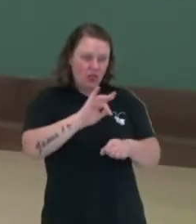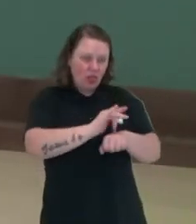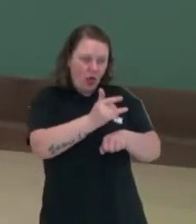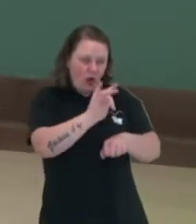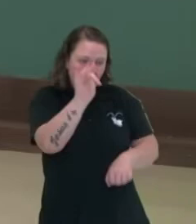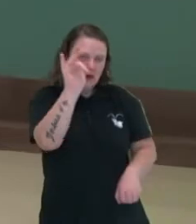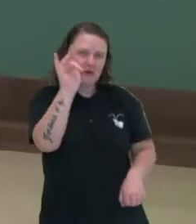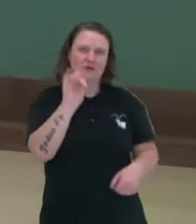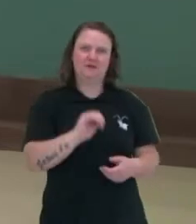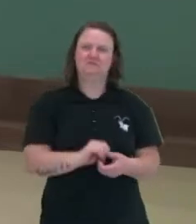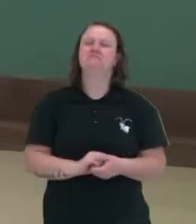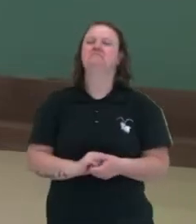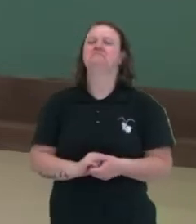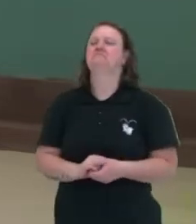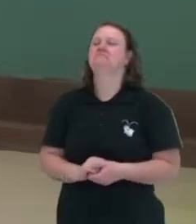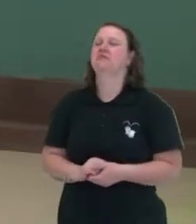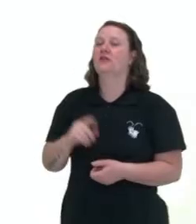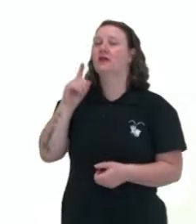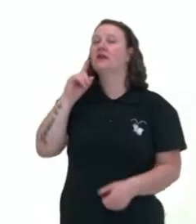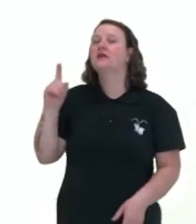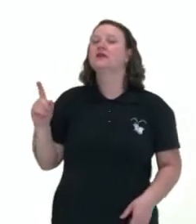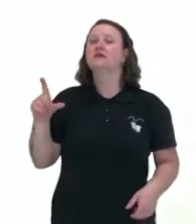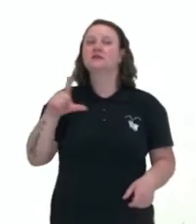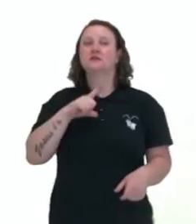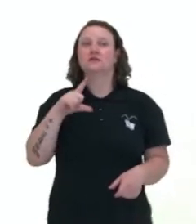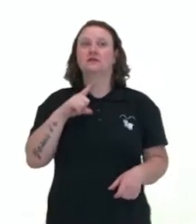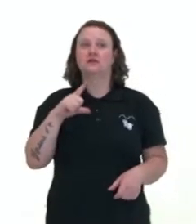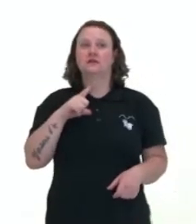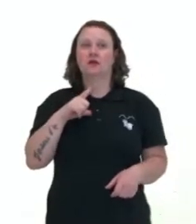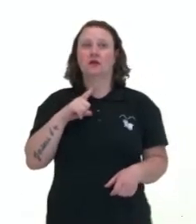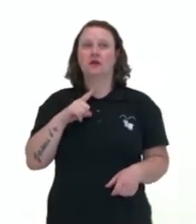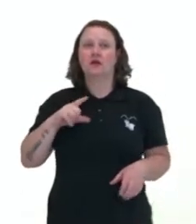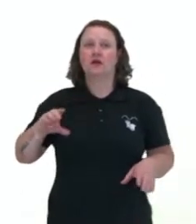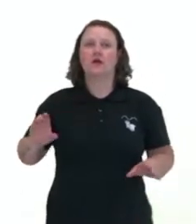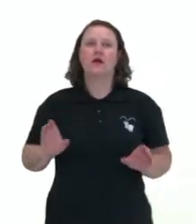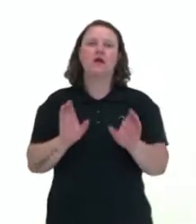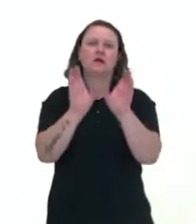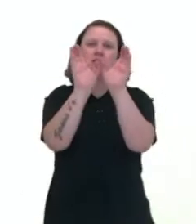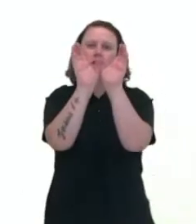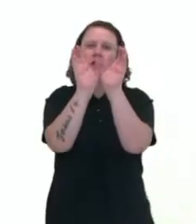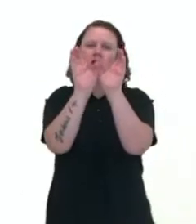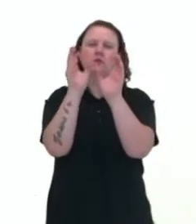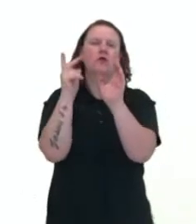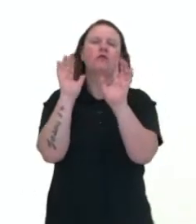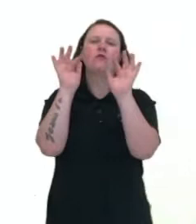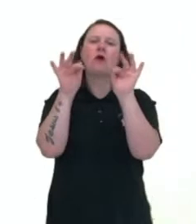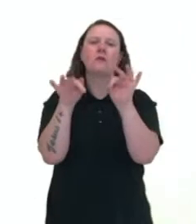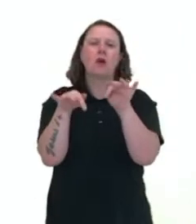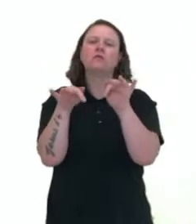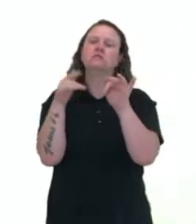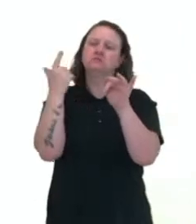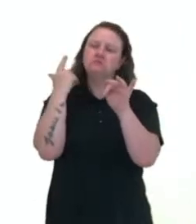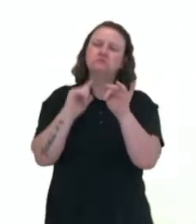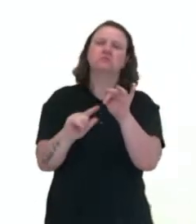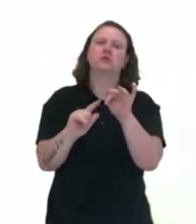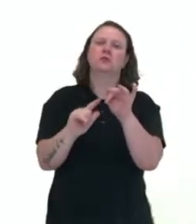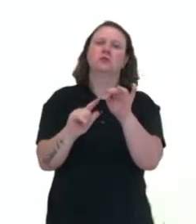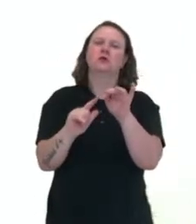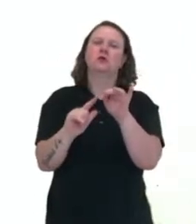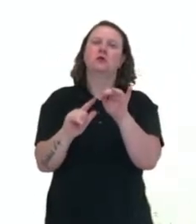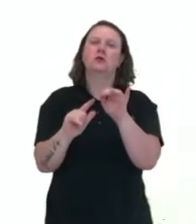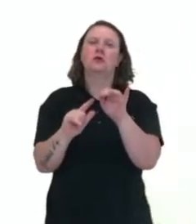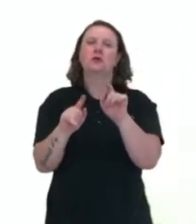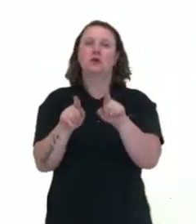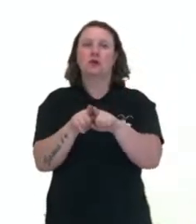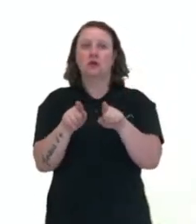Um trechinho, né? Charlie é o vencedor do prêmio final, é o único dos convidados que não comete